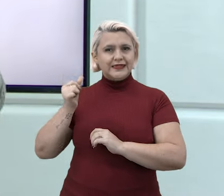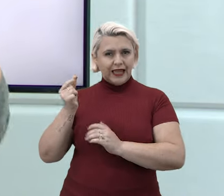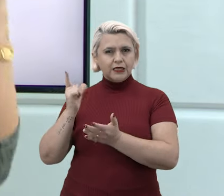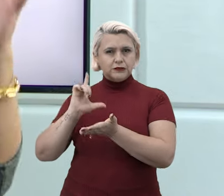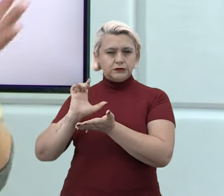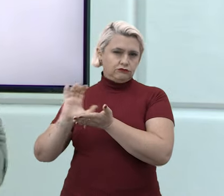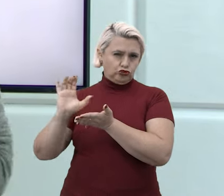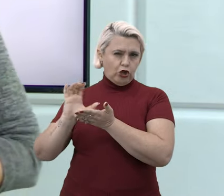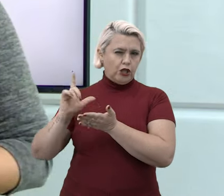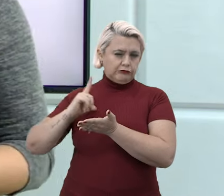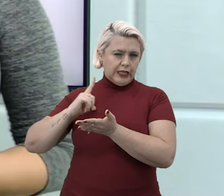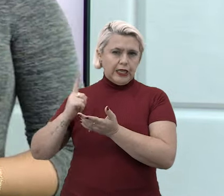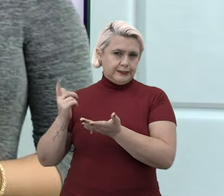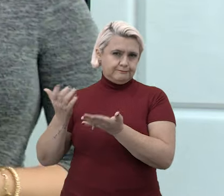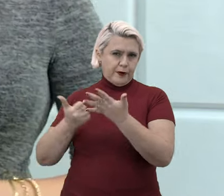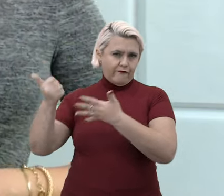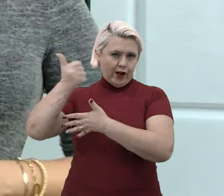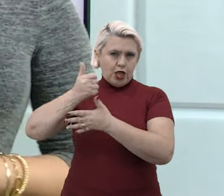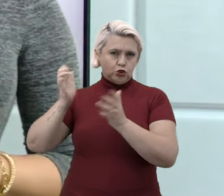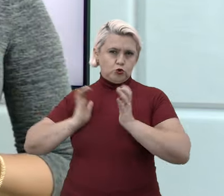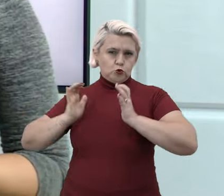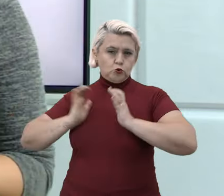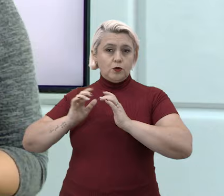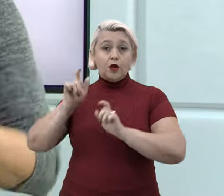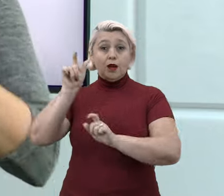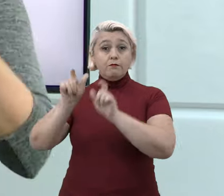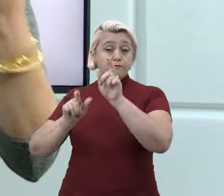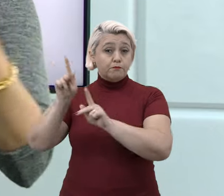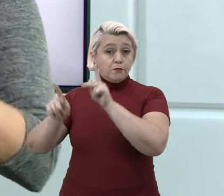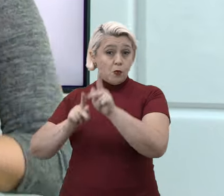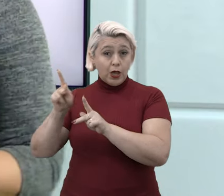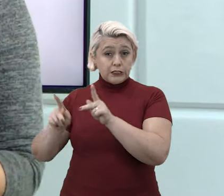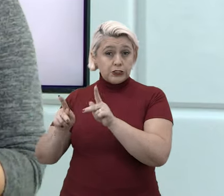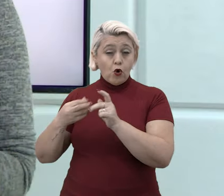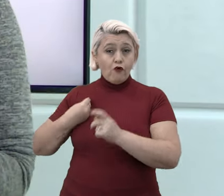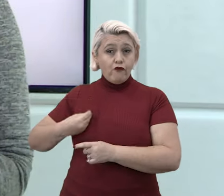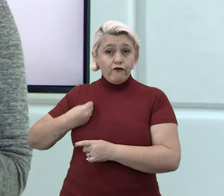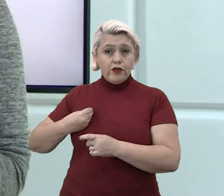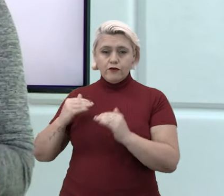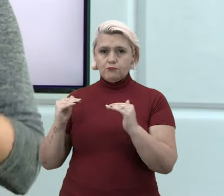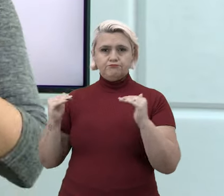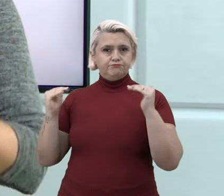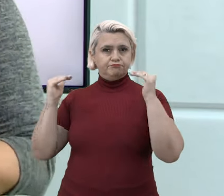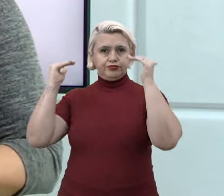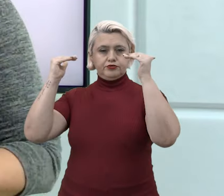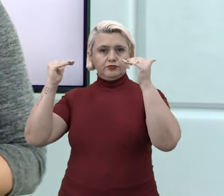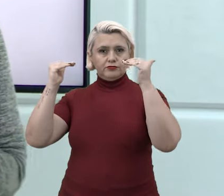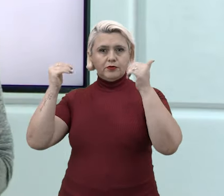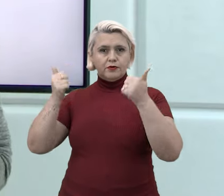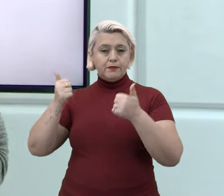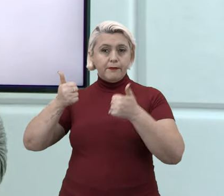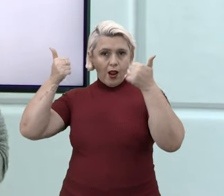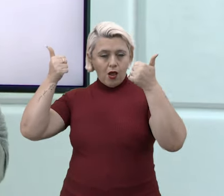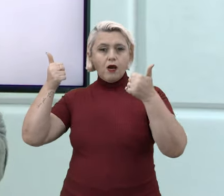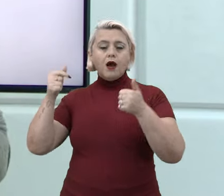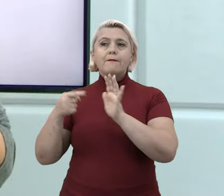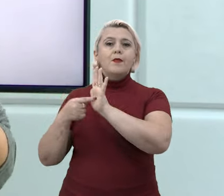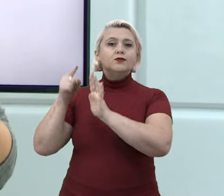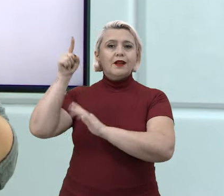Financeiramente privilegiado, em que as pessoas vivem uma condição financeira muito boa, e eu mostro, olha, que lá